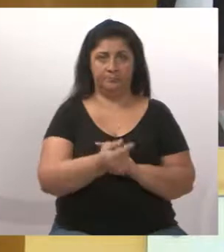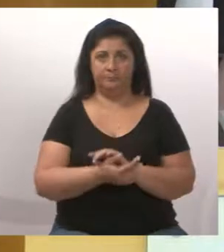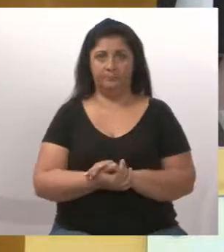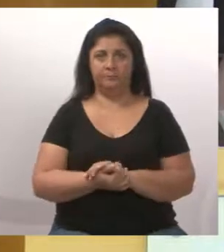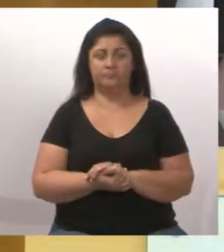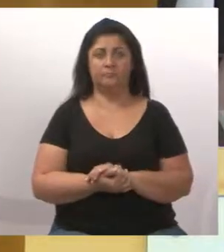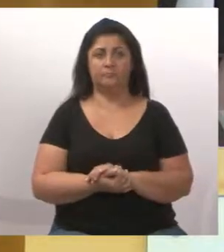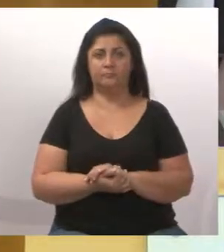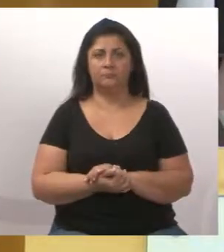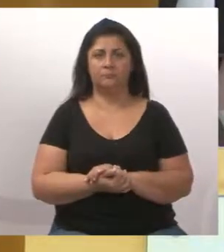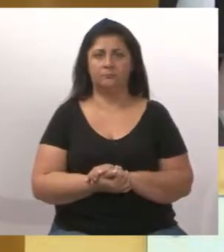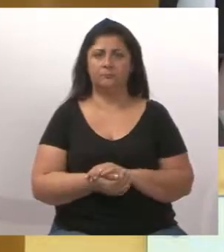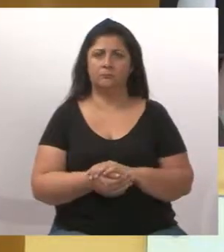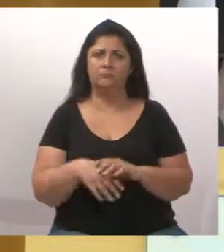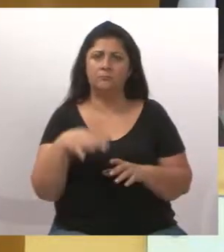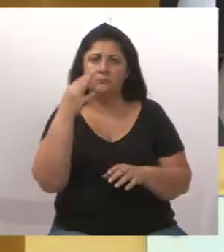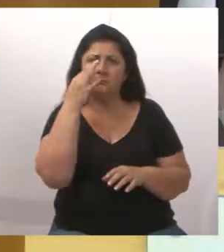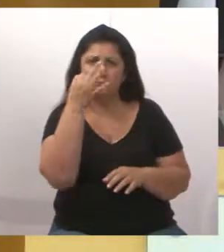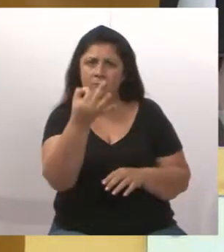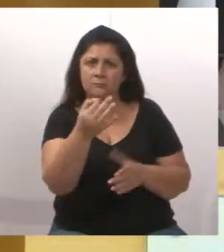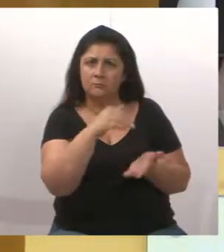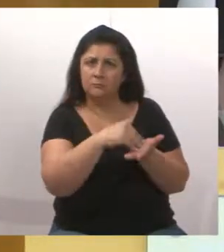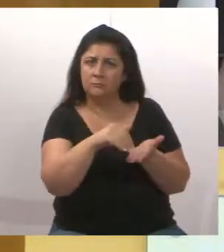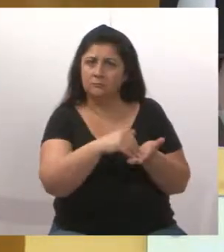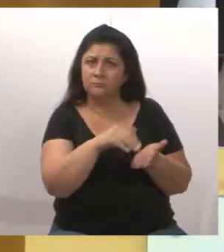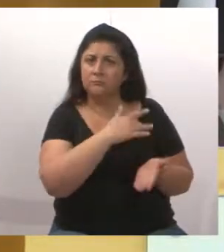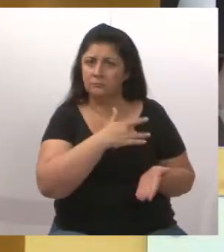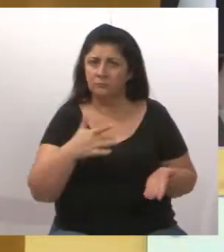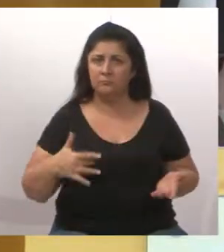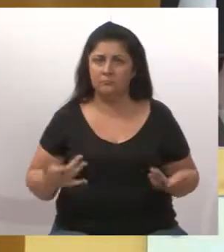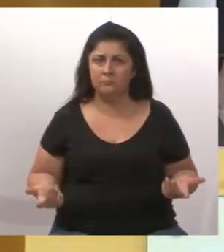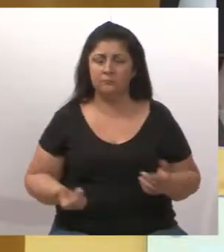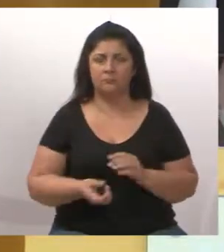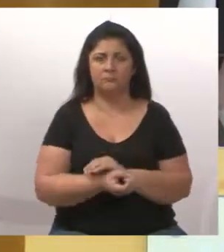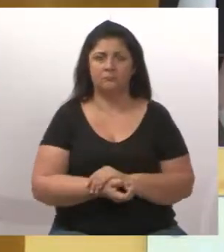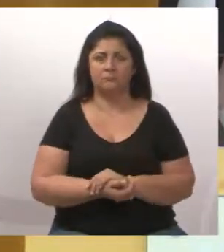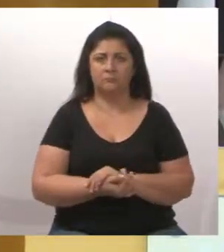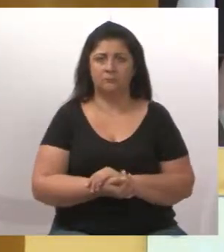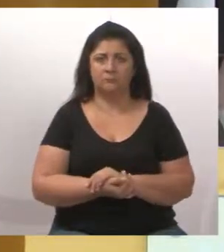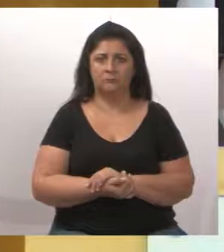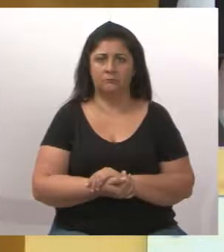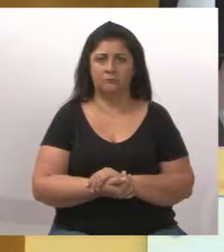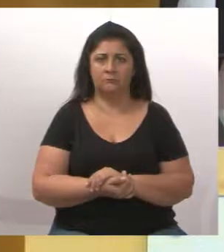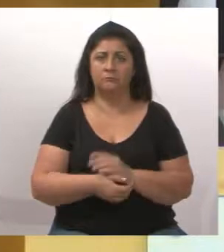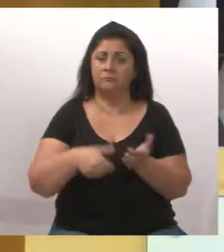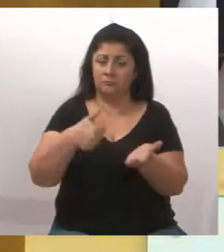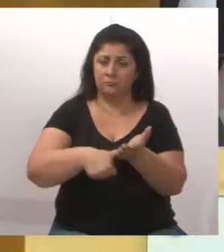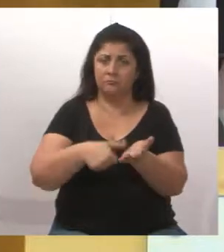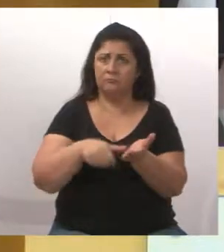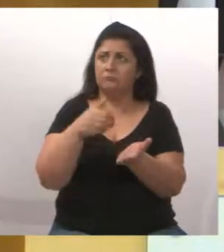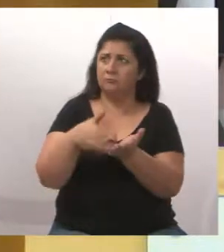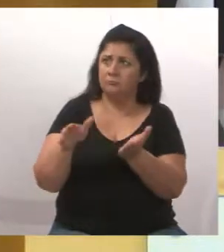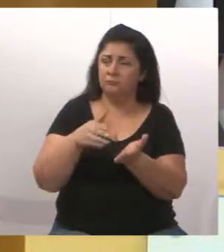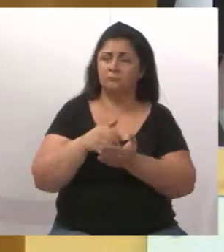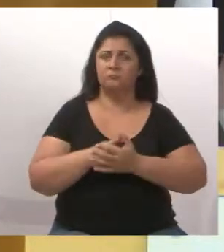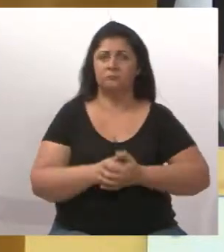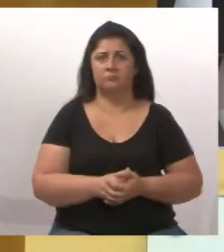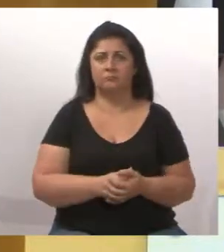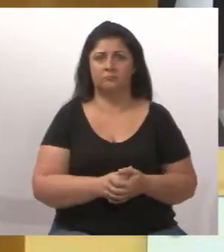Então, eu estou chamando a atenção aqui da Secretaria de Saúde para essa situação. Eu estou oficiando a Secretaria de Saúde.